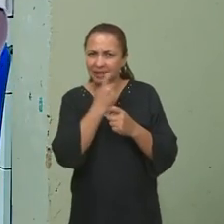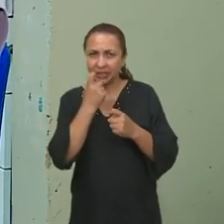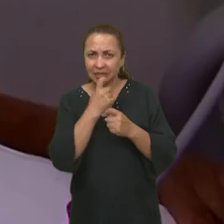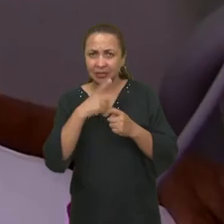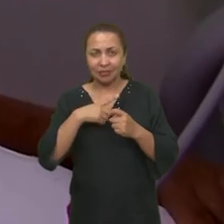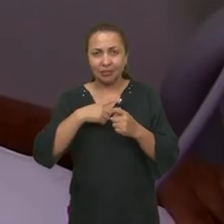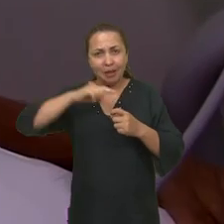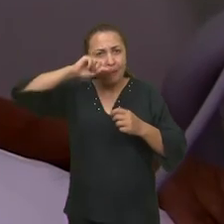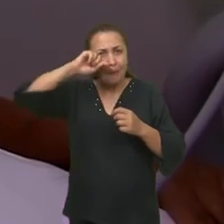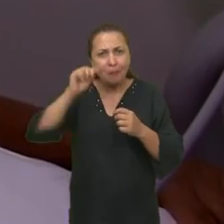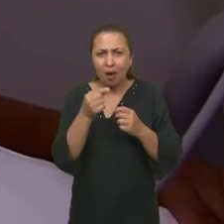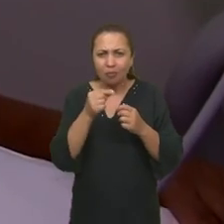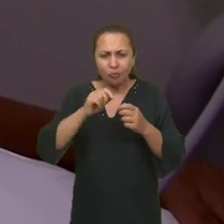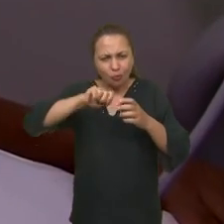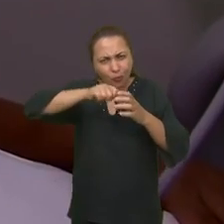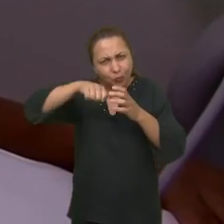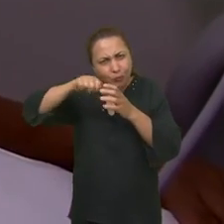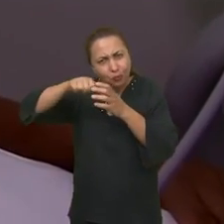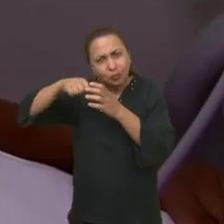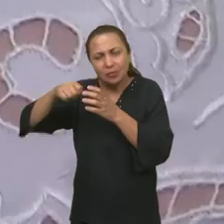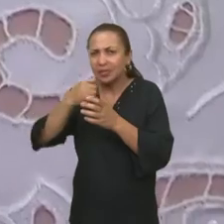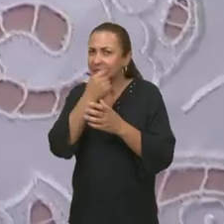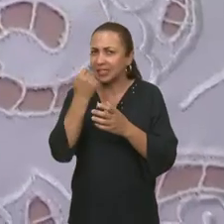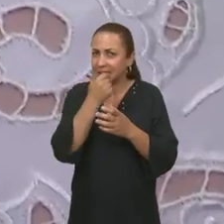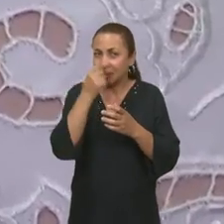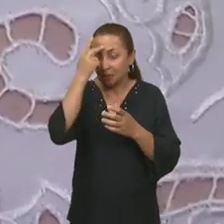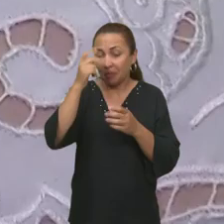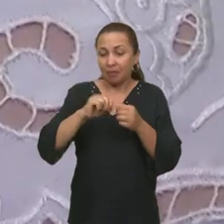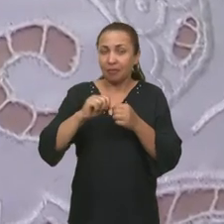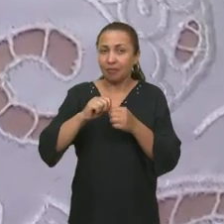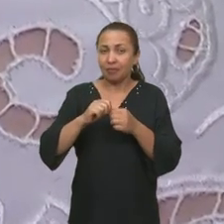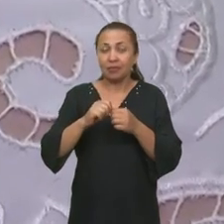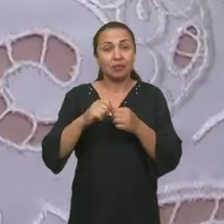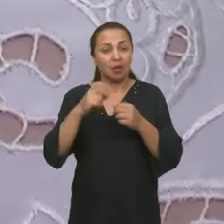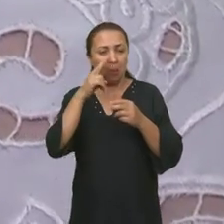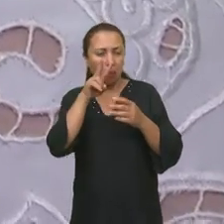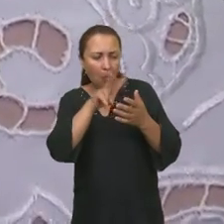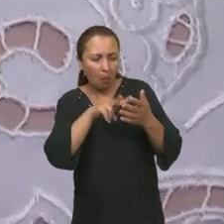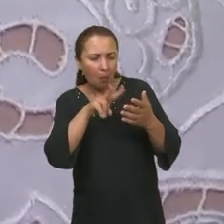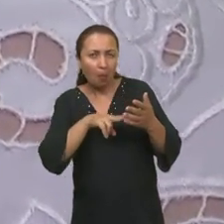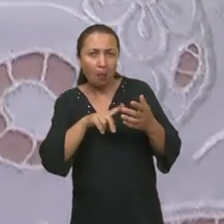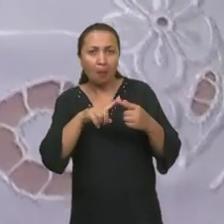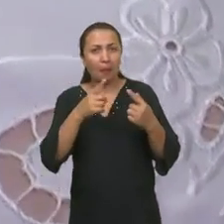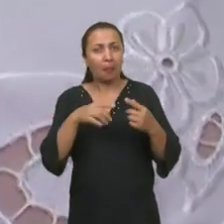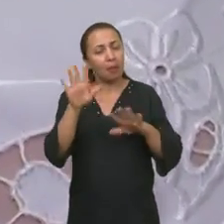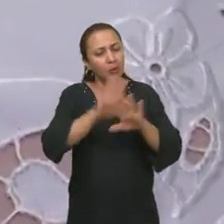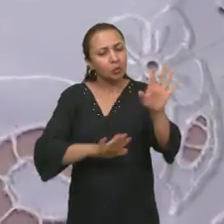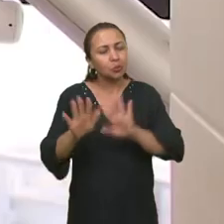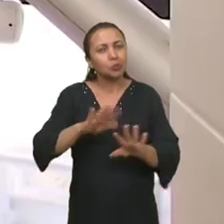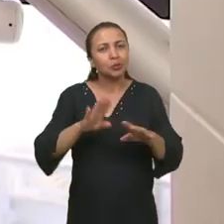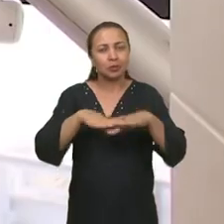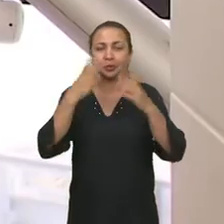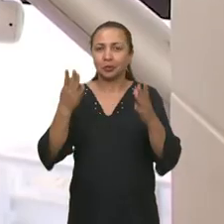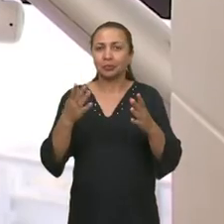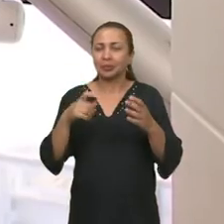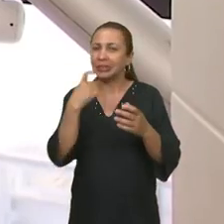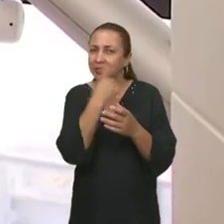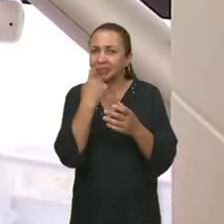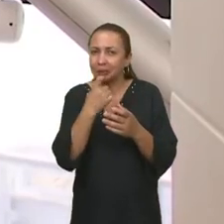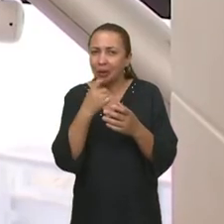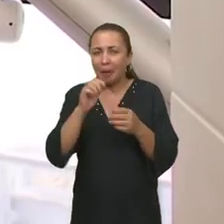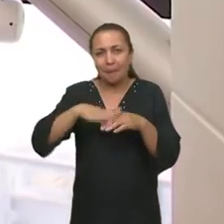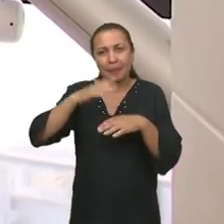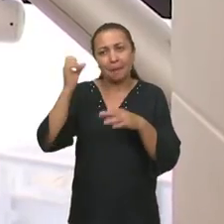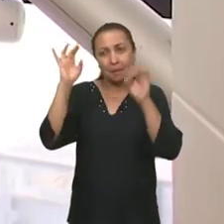tem mil brocas para fazer um procedimento. Mas você pode ter certeza que ele cuida muito mais das suas brocas diamantadas,